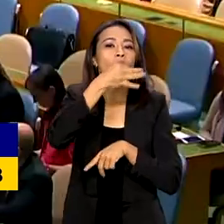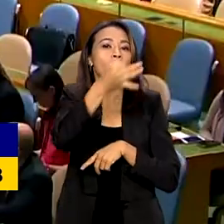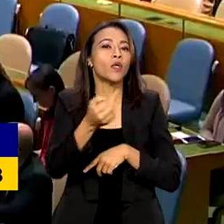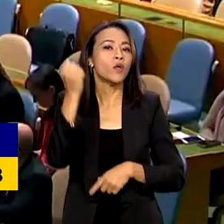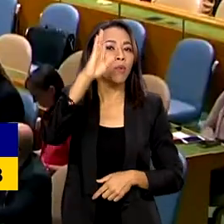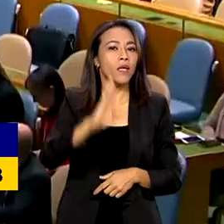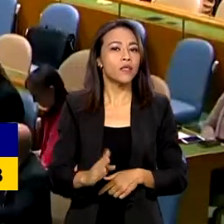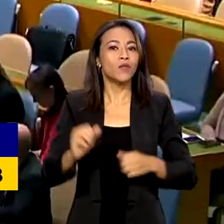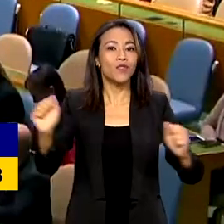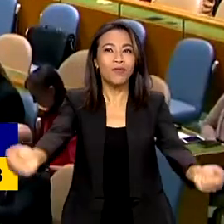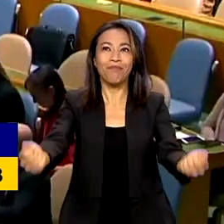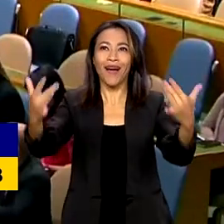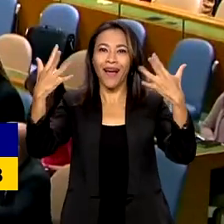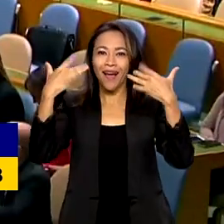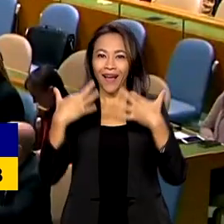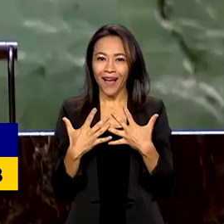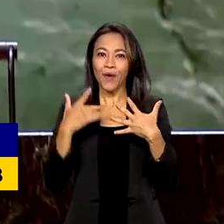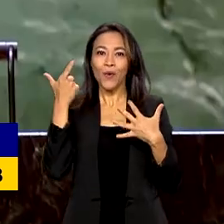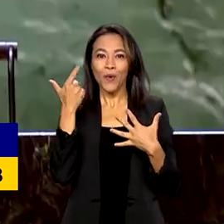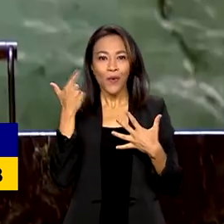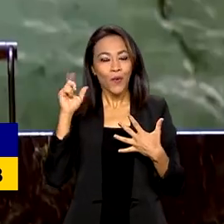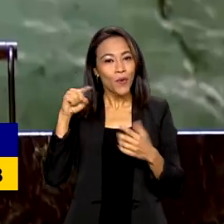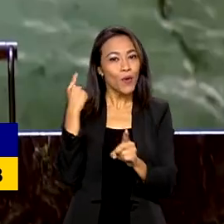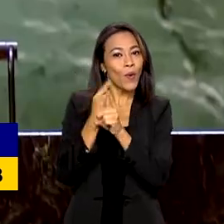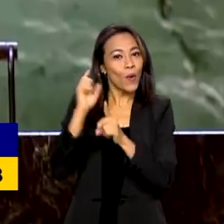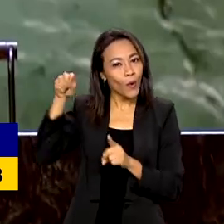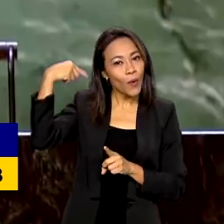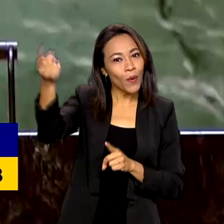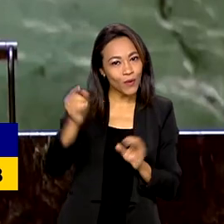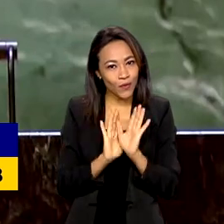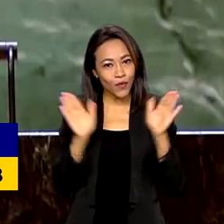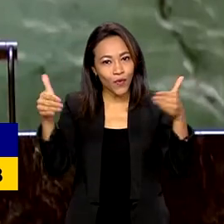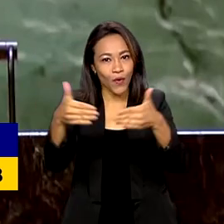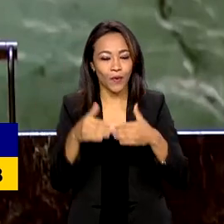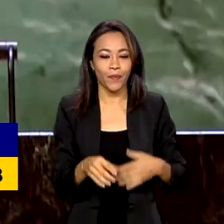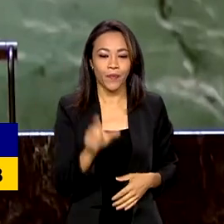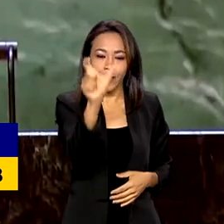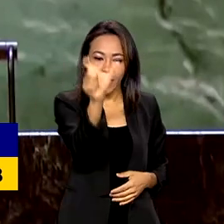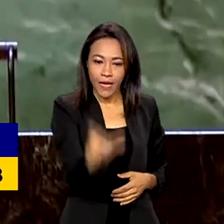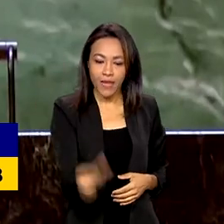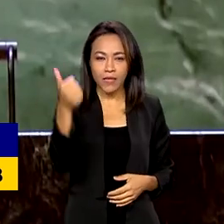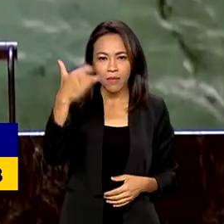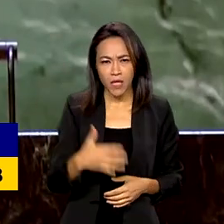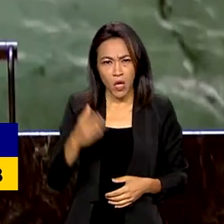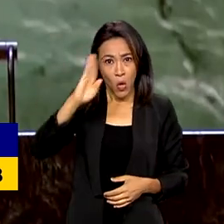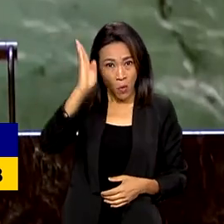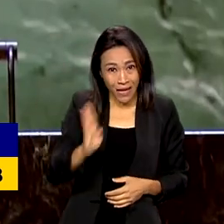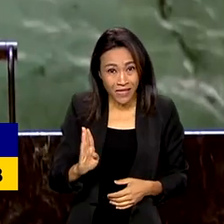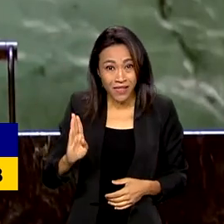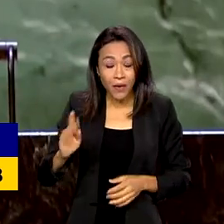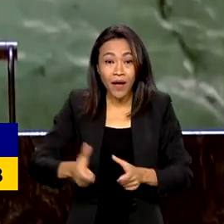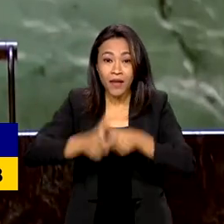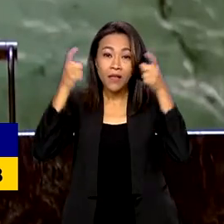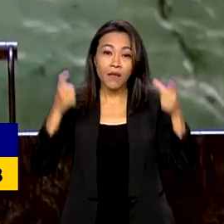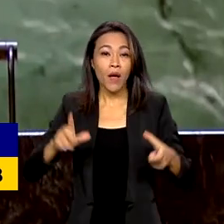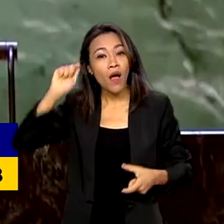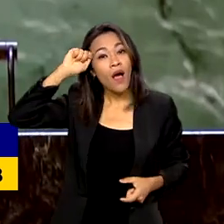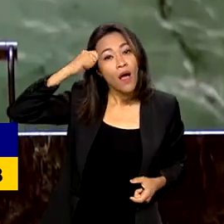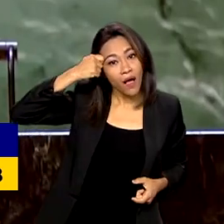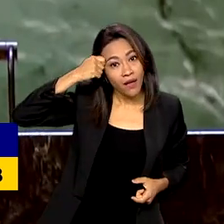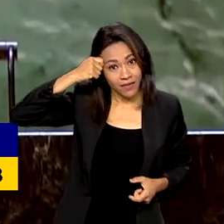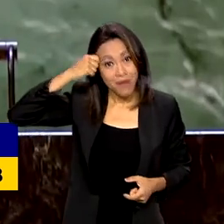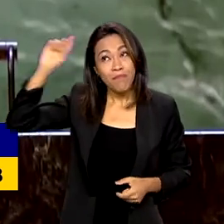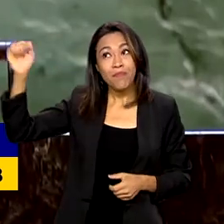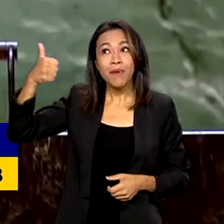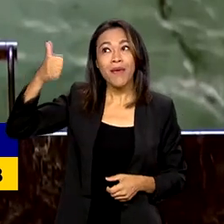sediar a próxima edição do Fórum. O Brasil, o maior país negro após a África, se disponibiliza para